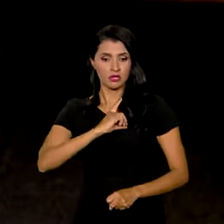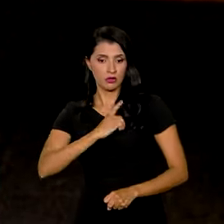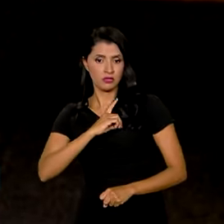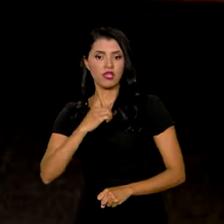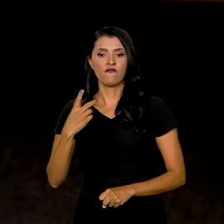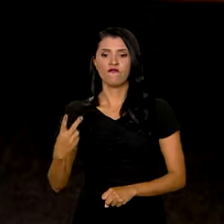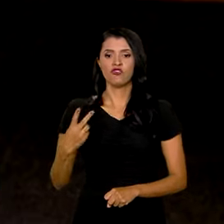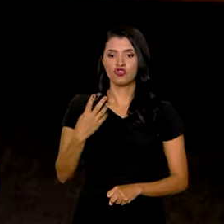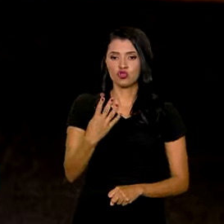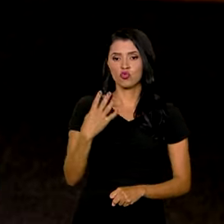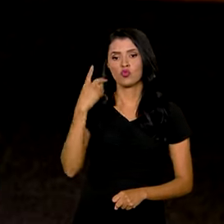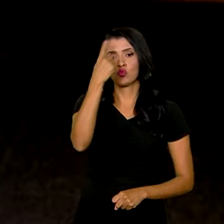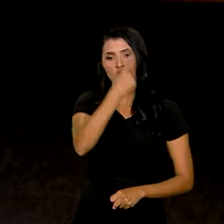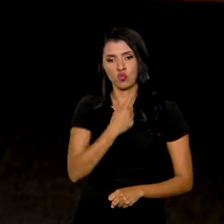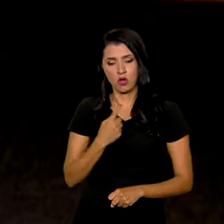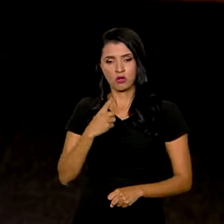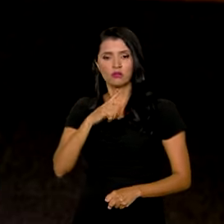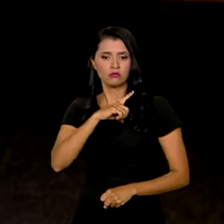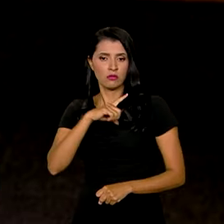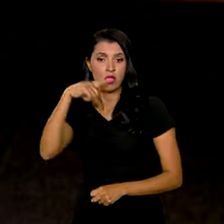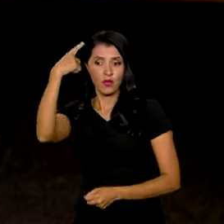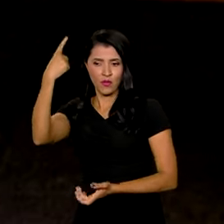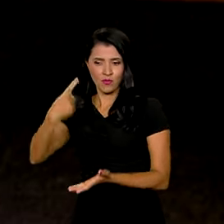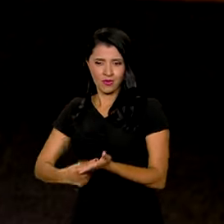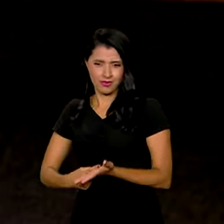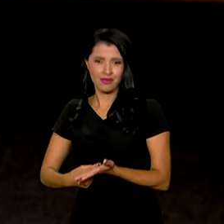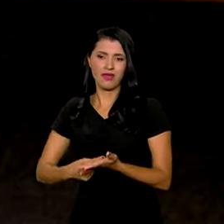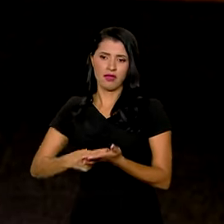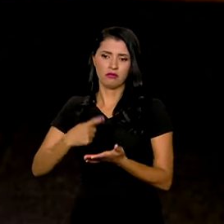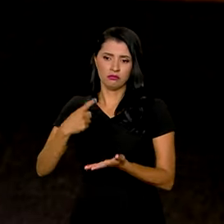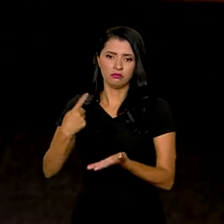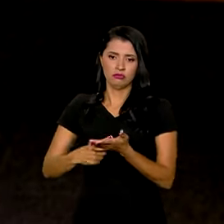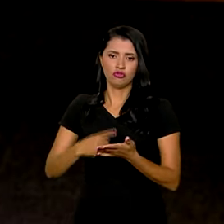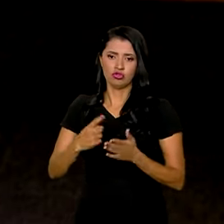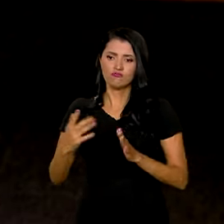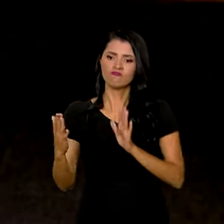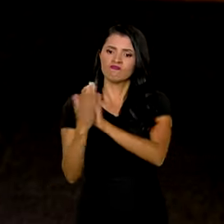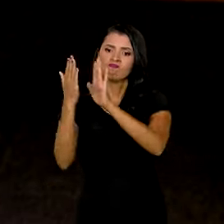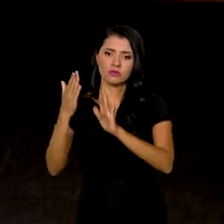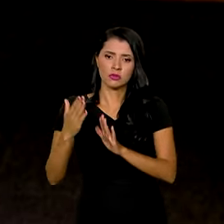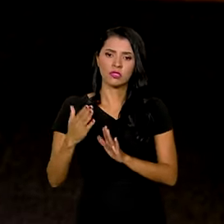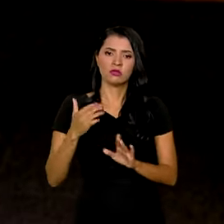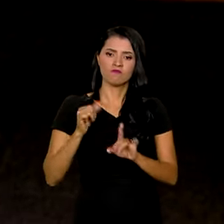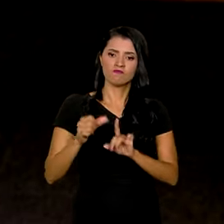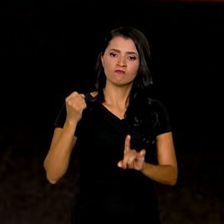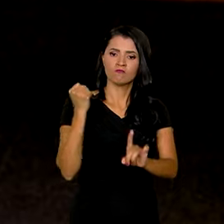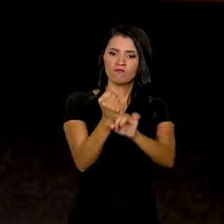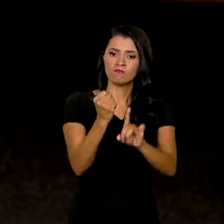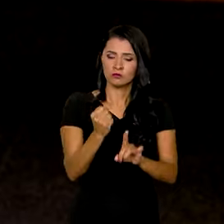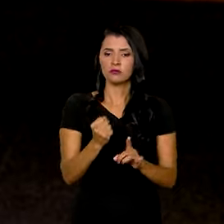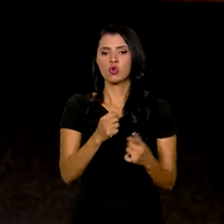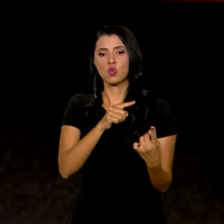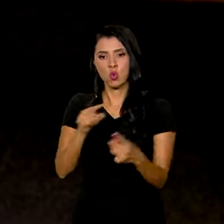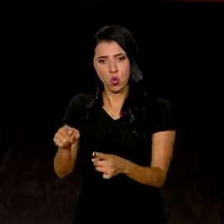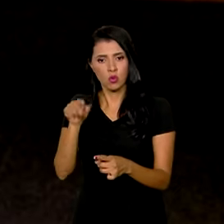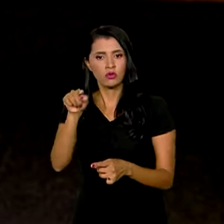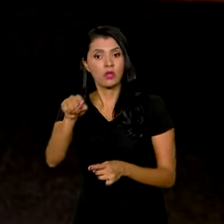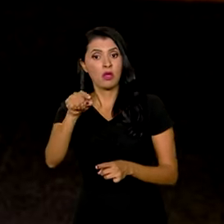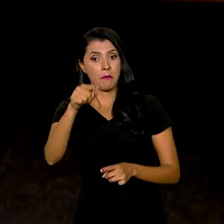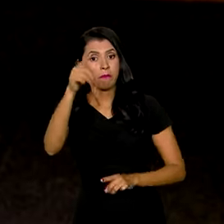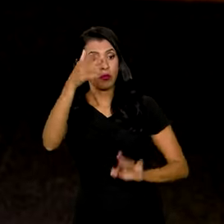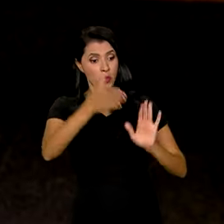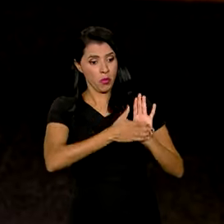24 horas. Nós vamos pactuar o pacto de enfrentamento ao feminicídio. Entre essas propostas, nós estamos